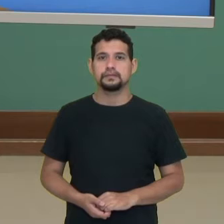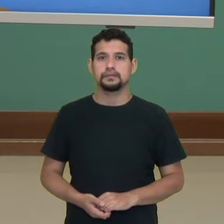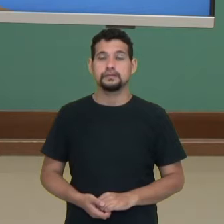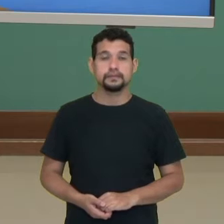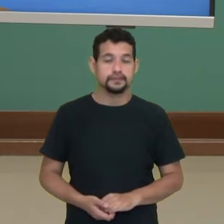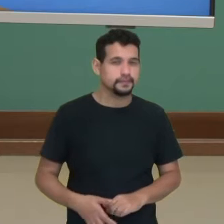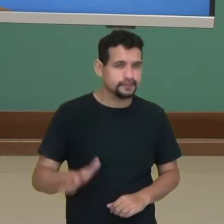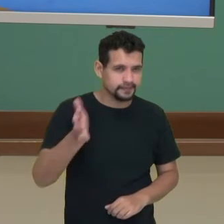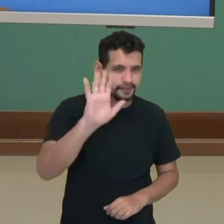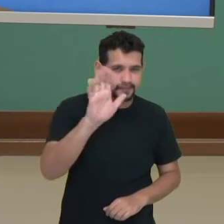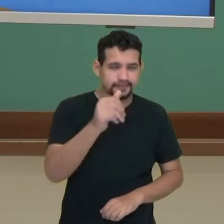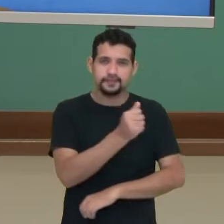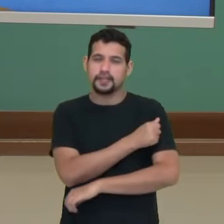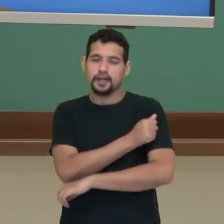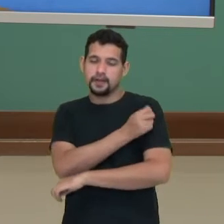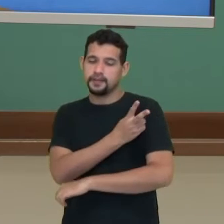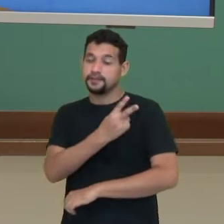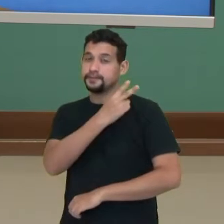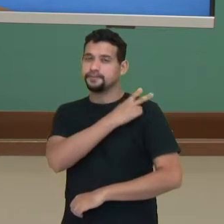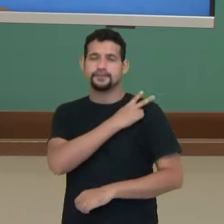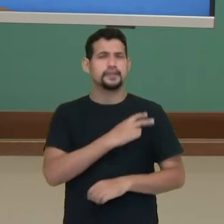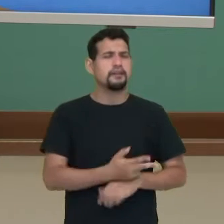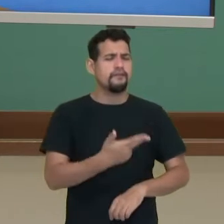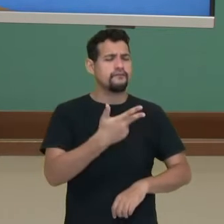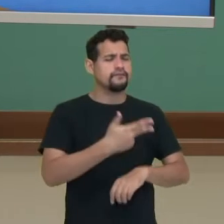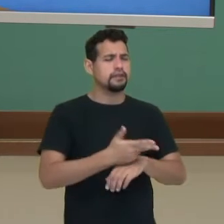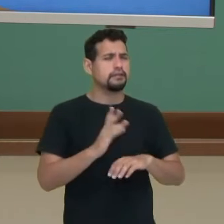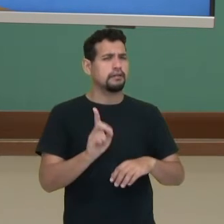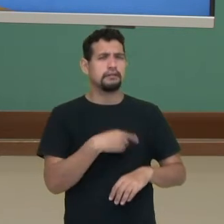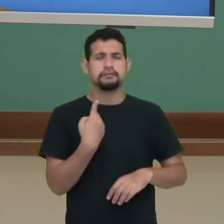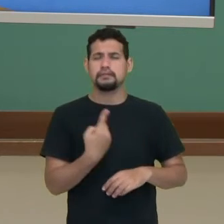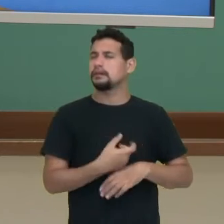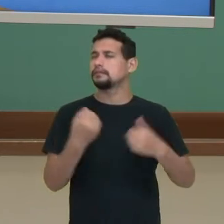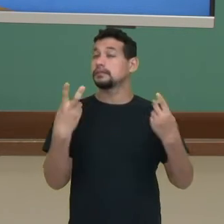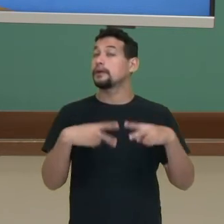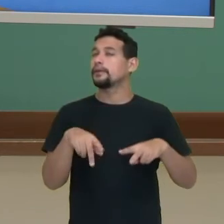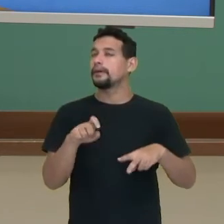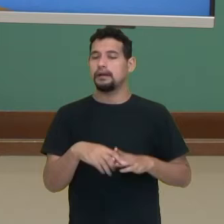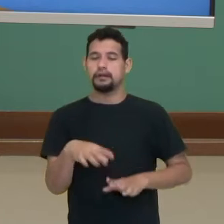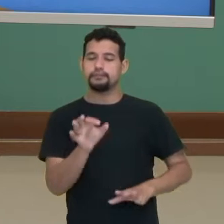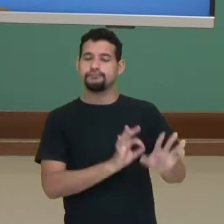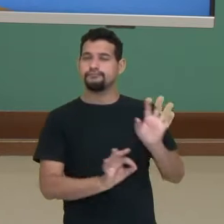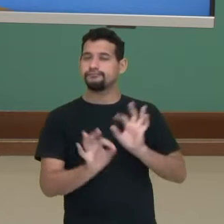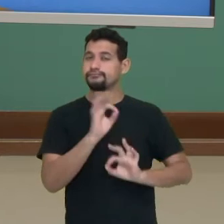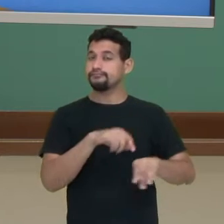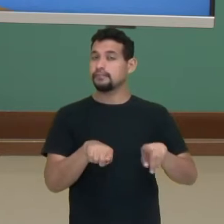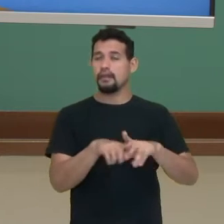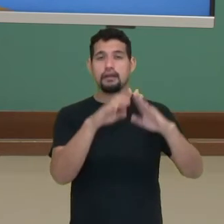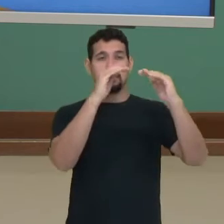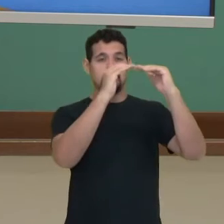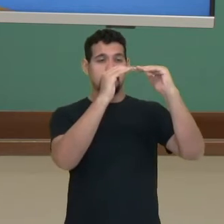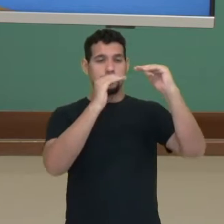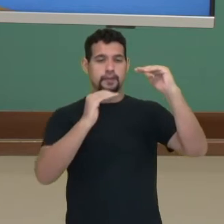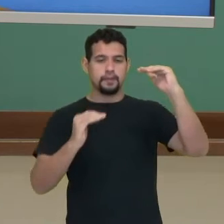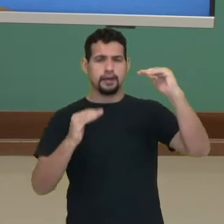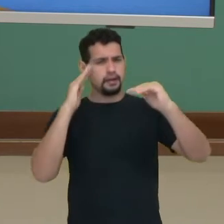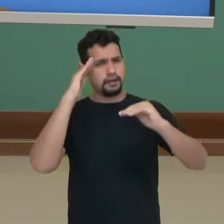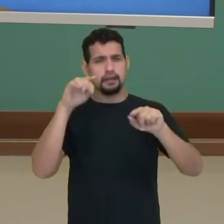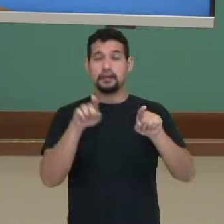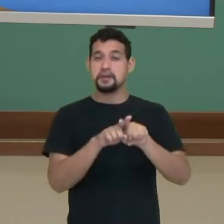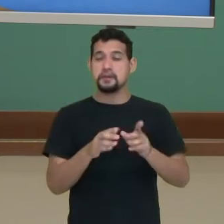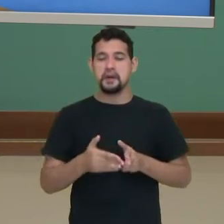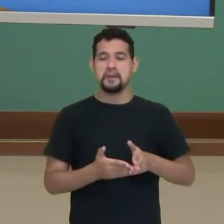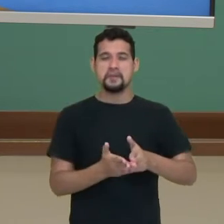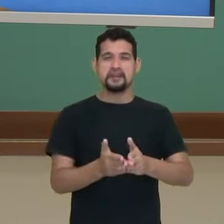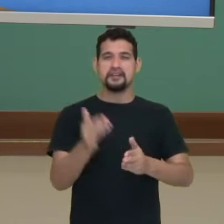Olá, estudantes da segunda série. Neste vídeo vamos falar sobre organização e hierarquia militar. A Marinha do